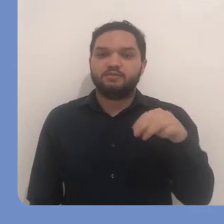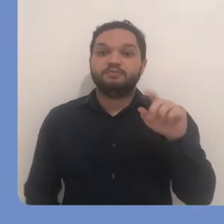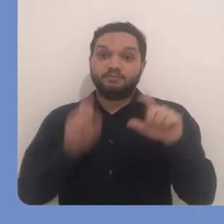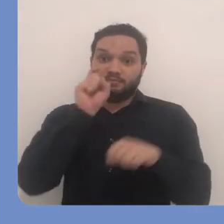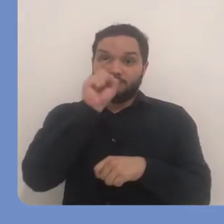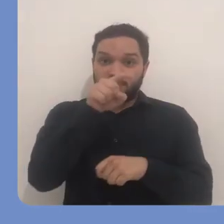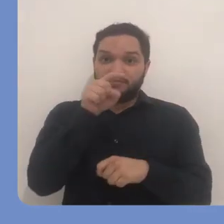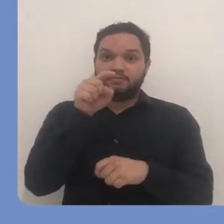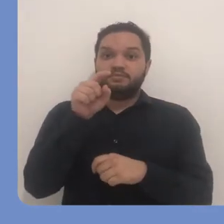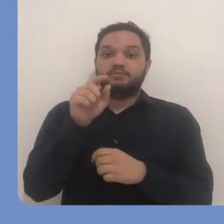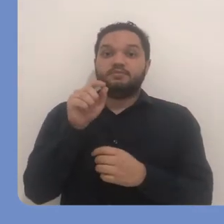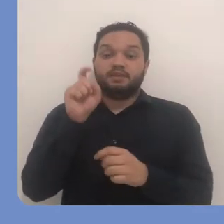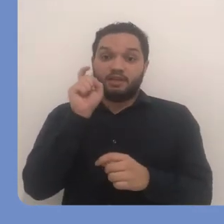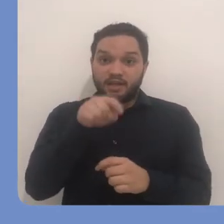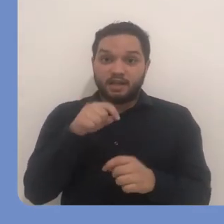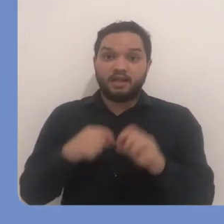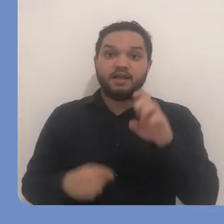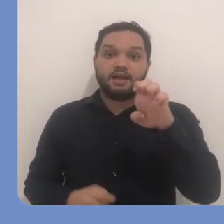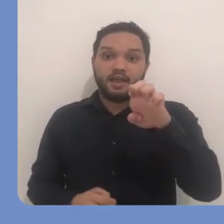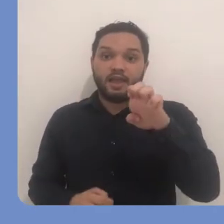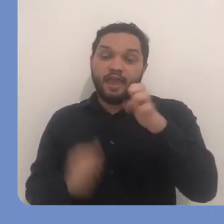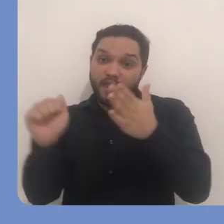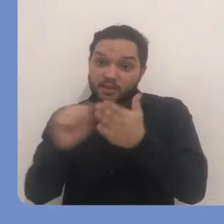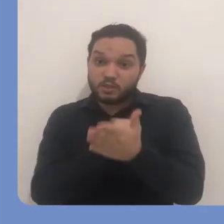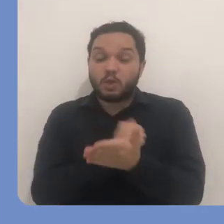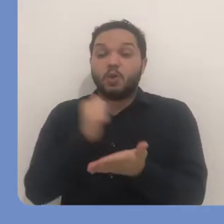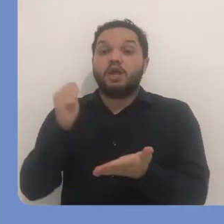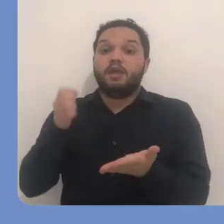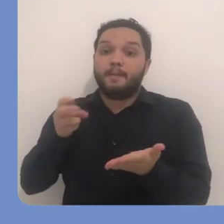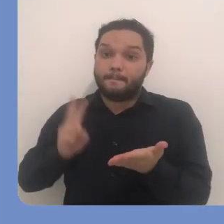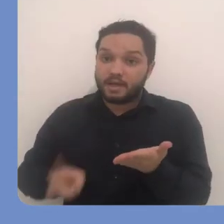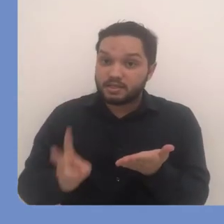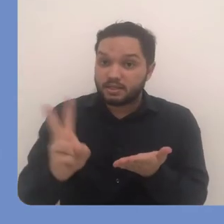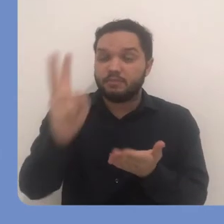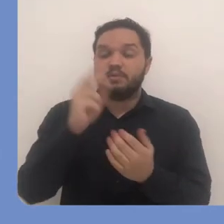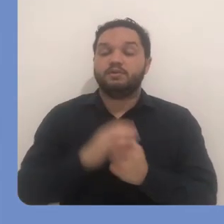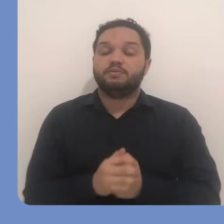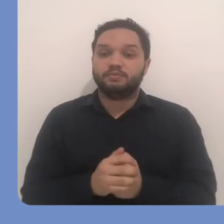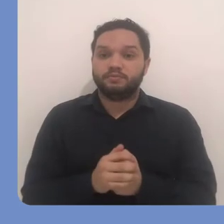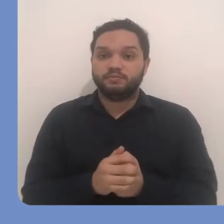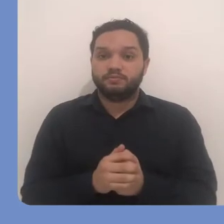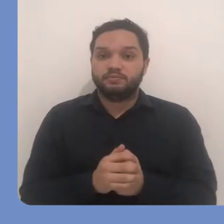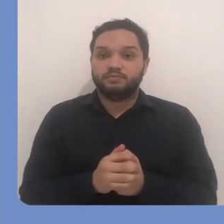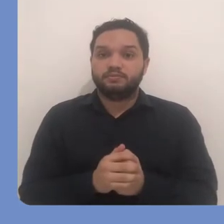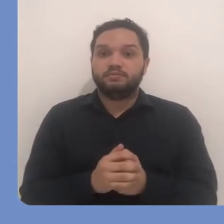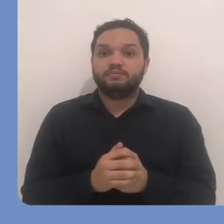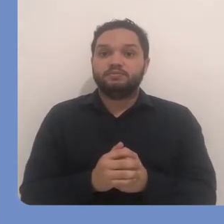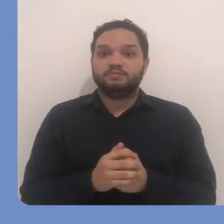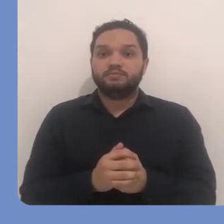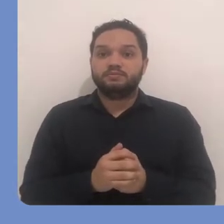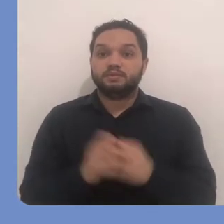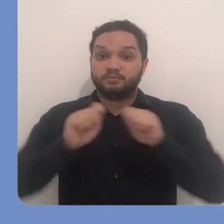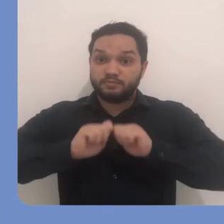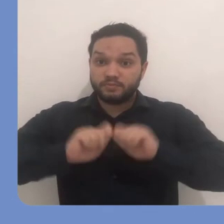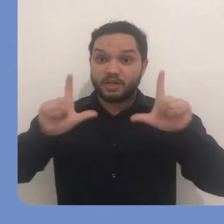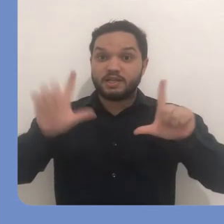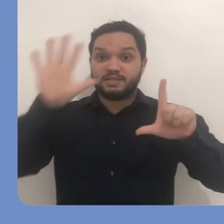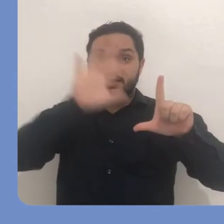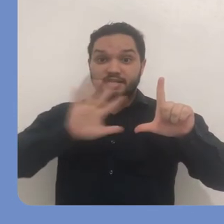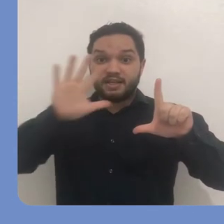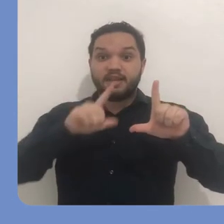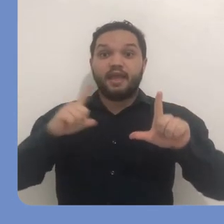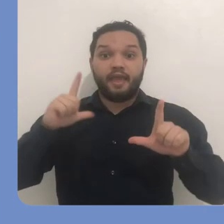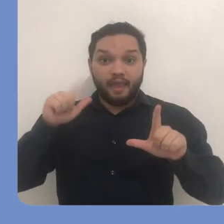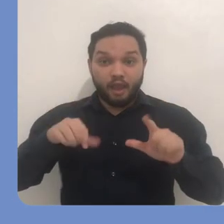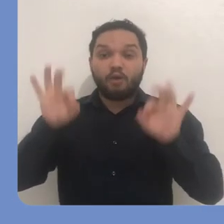você deve vir e clicar em Excluir permanentemente. Vai aparecer para você uma tela de